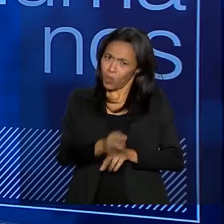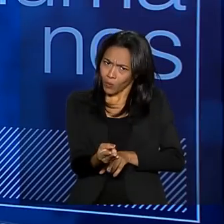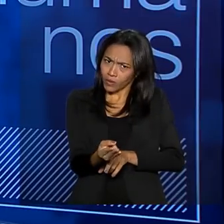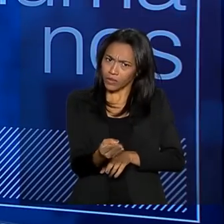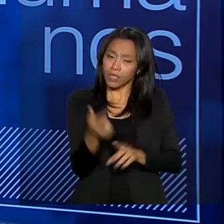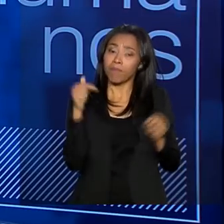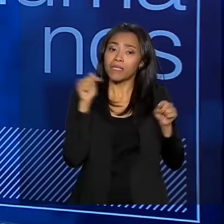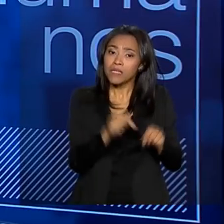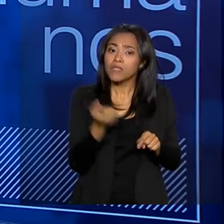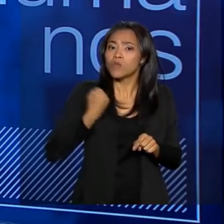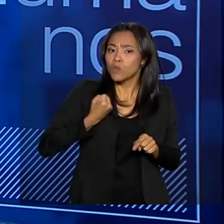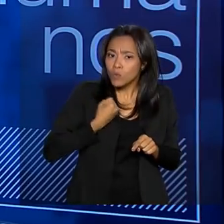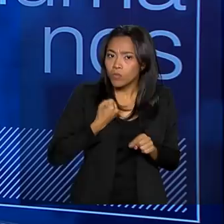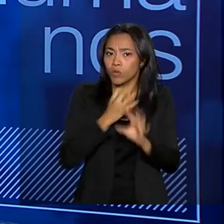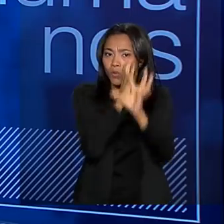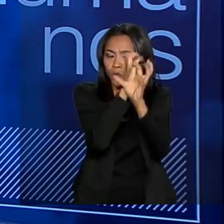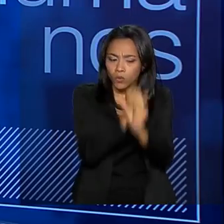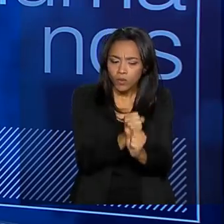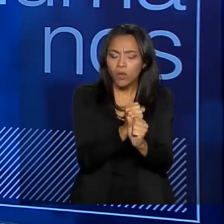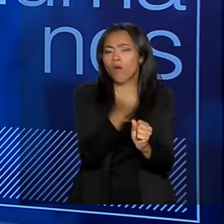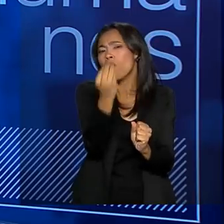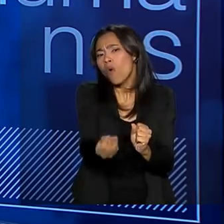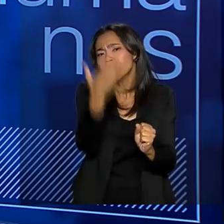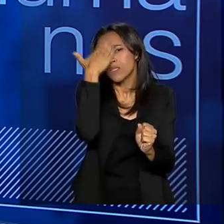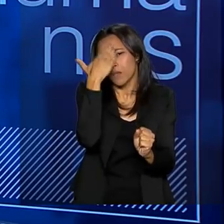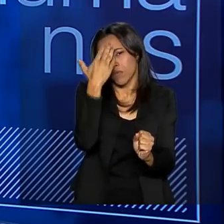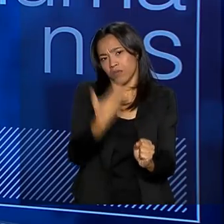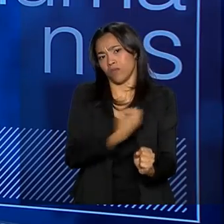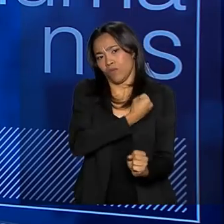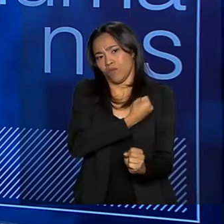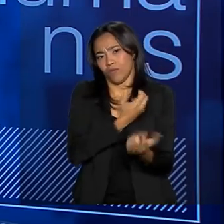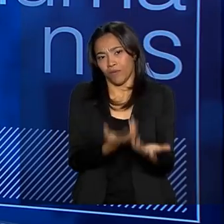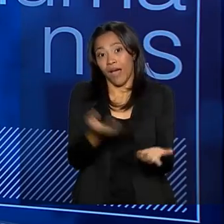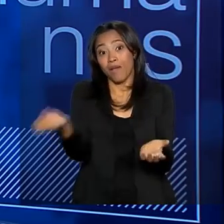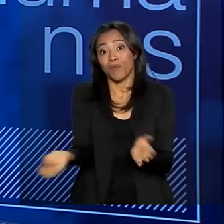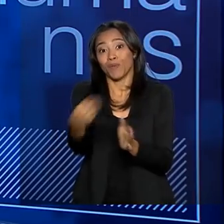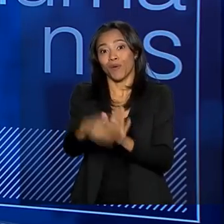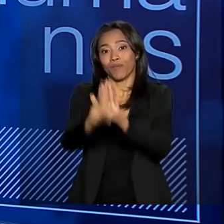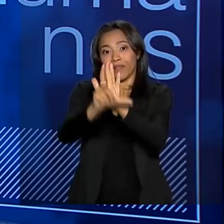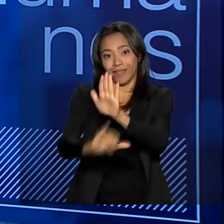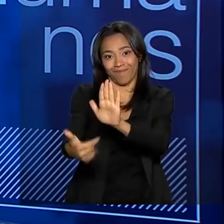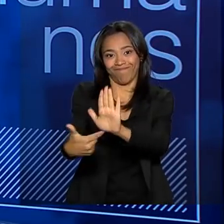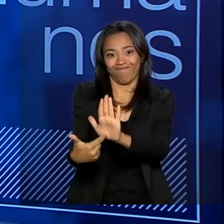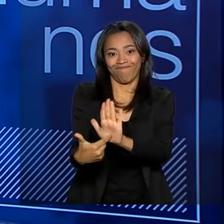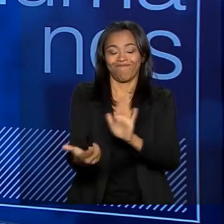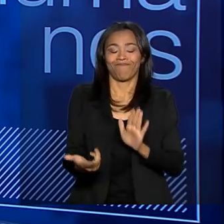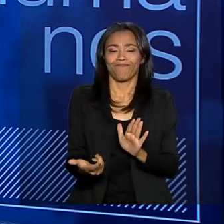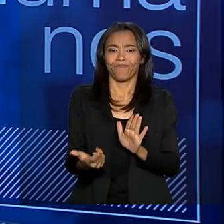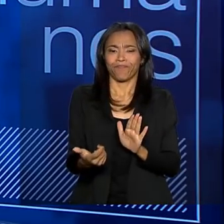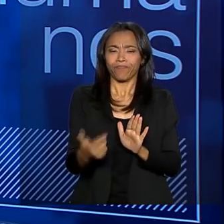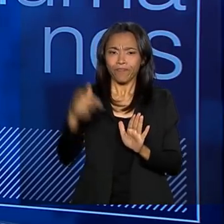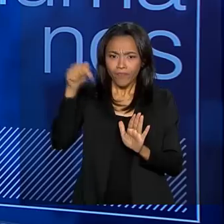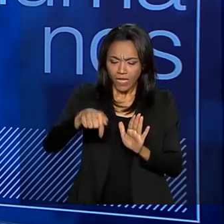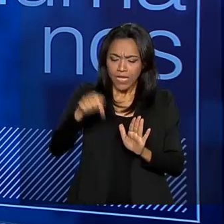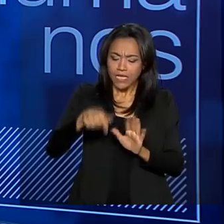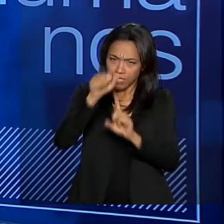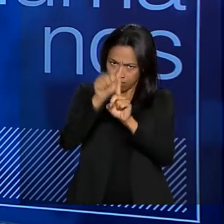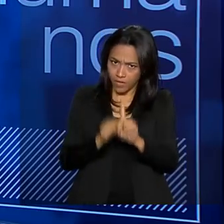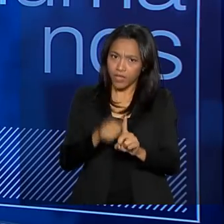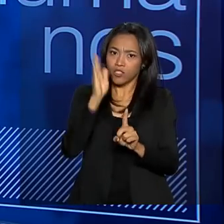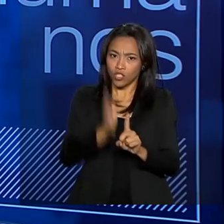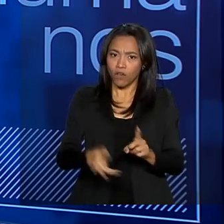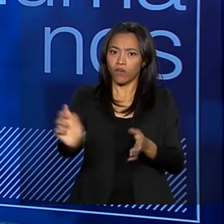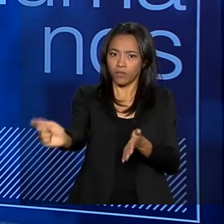este número todo, como chegar a este número? Aí vem uma nova lei. Agora, durante este mês, foi